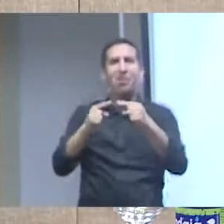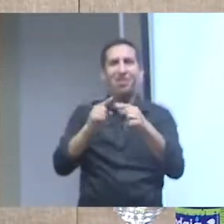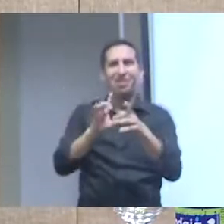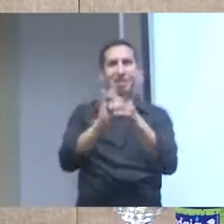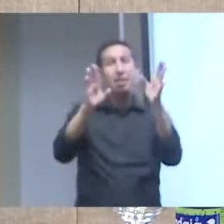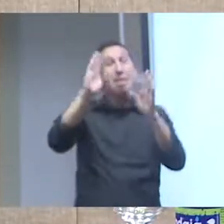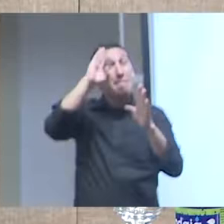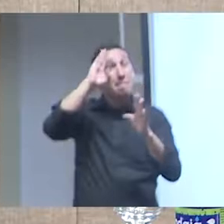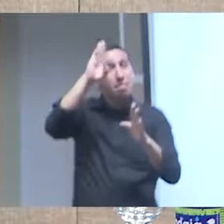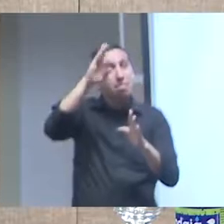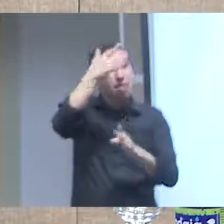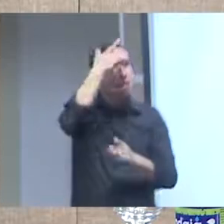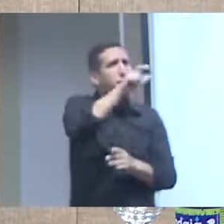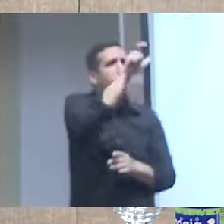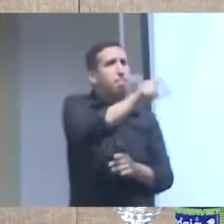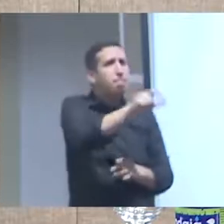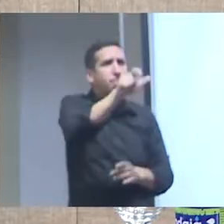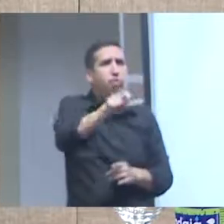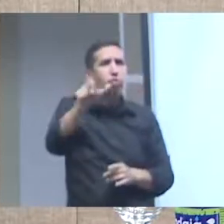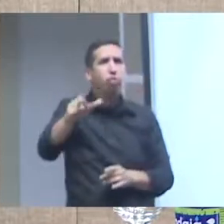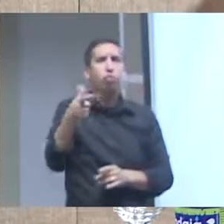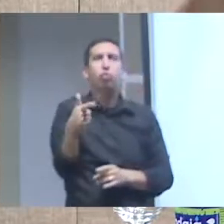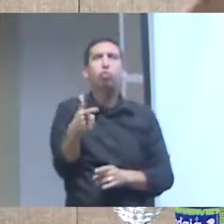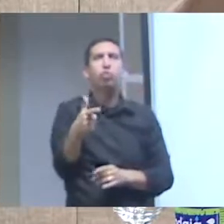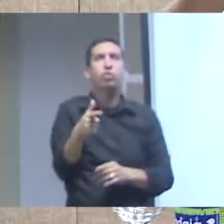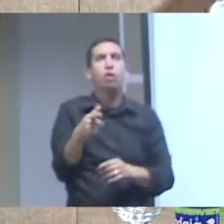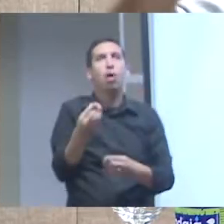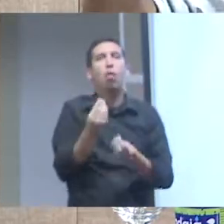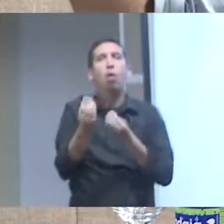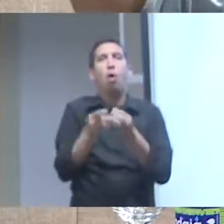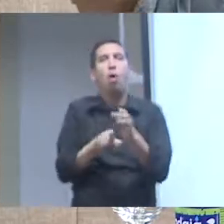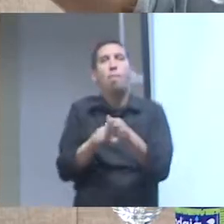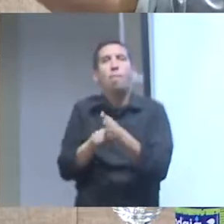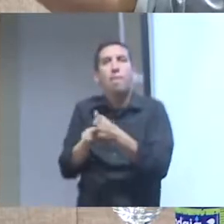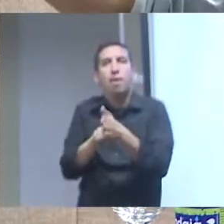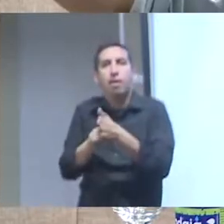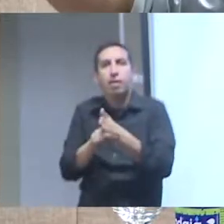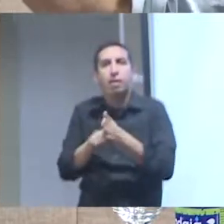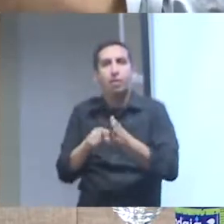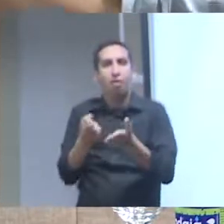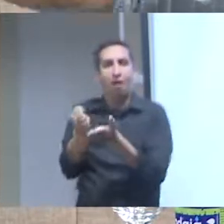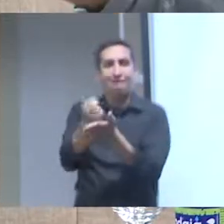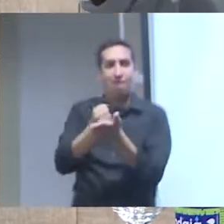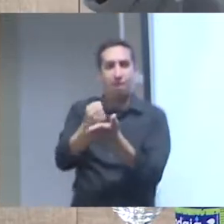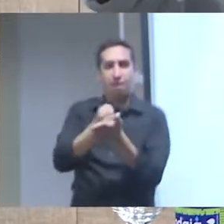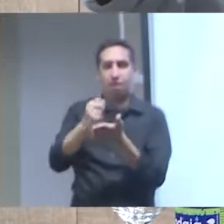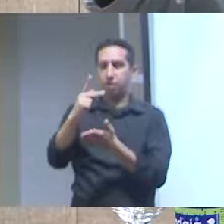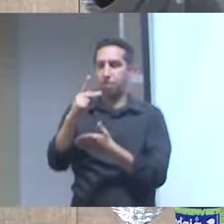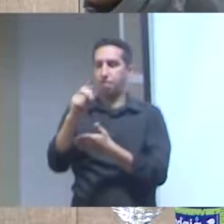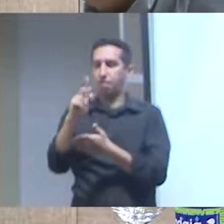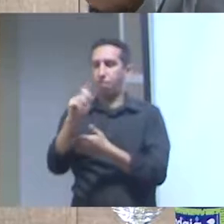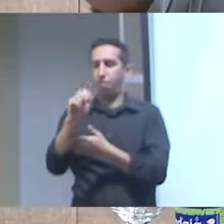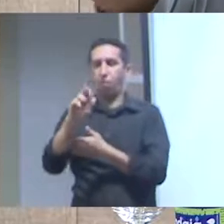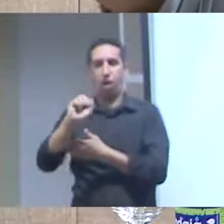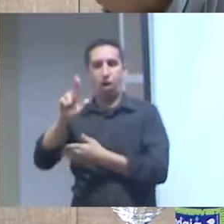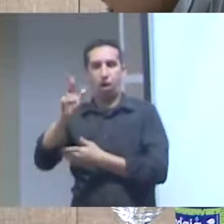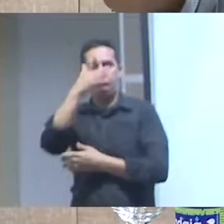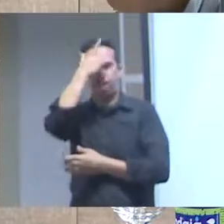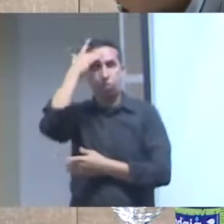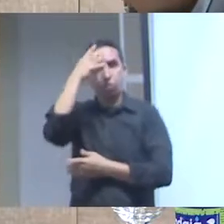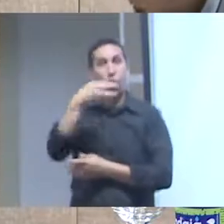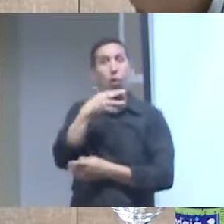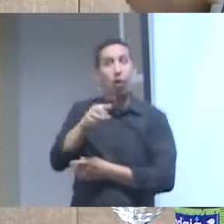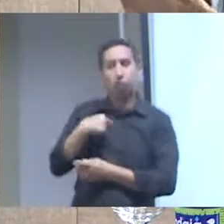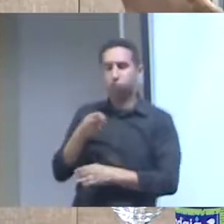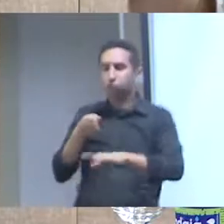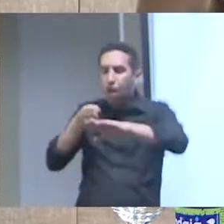fazer exploração desses dados então a farmácia popular vai ficar mais fácil para uma pessoa leiga chegar a uma farmácia popular se aquele conjunto de dados